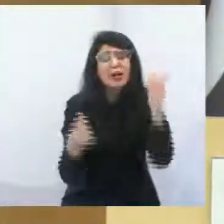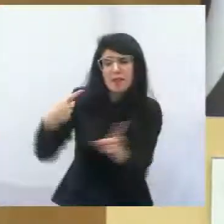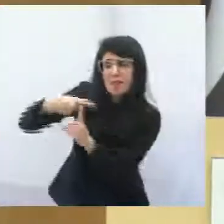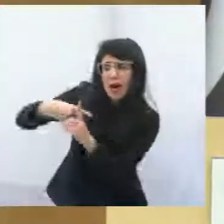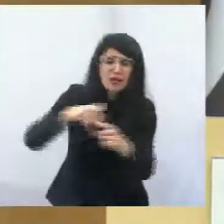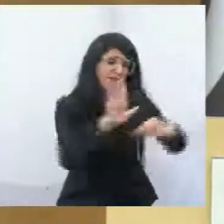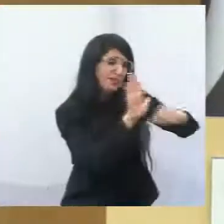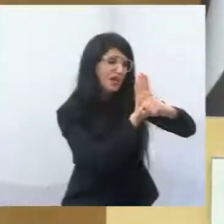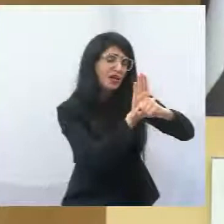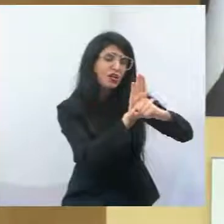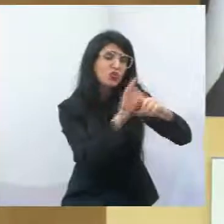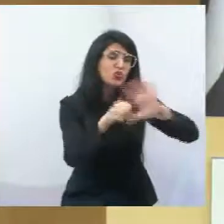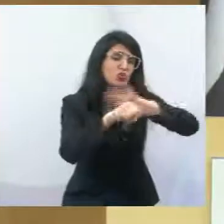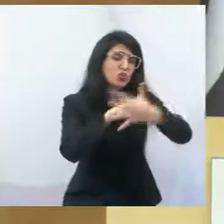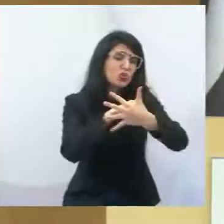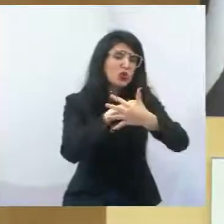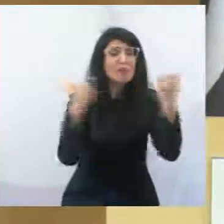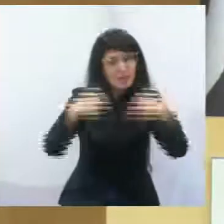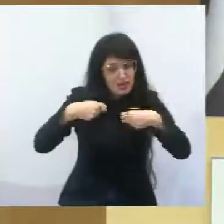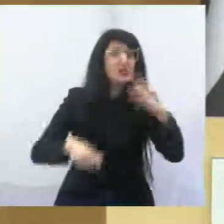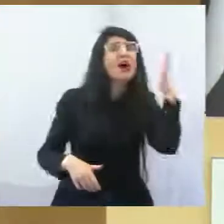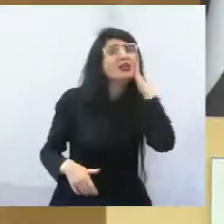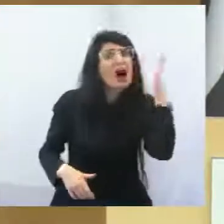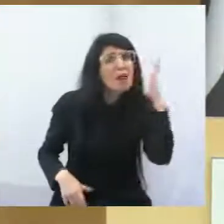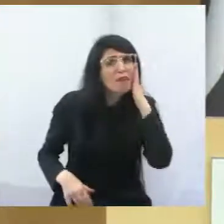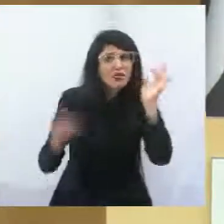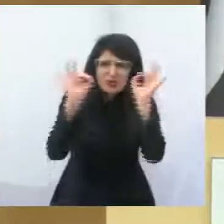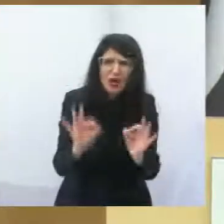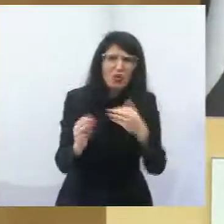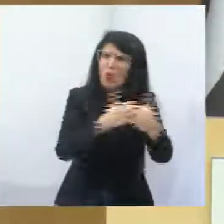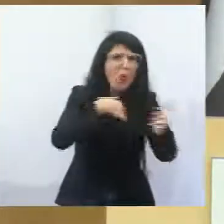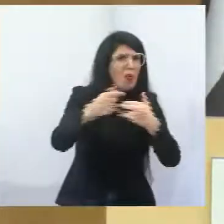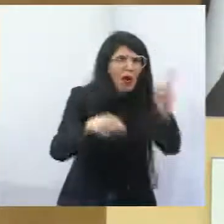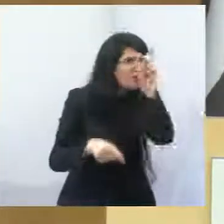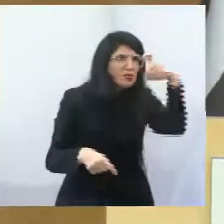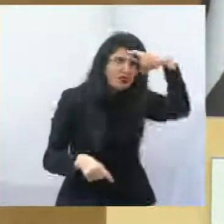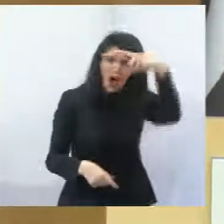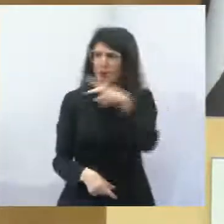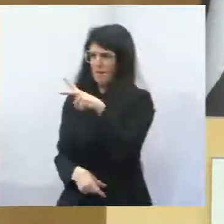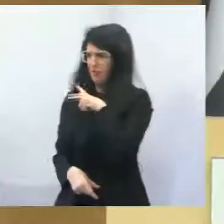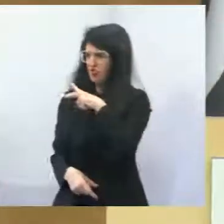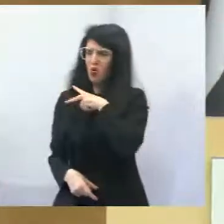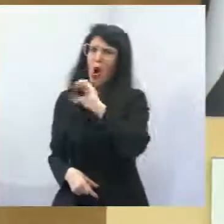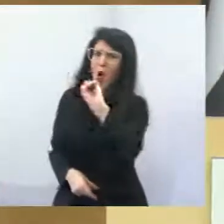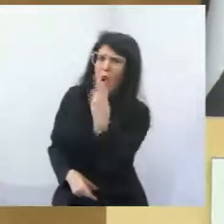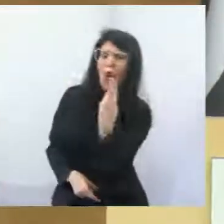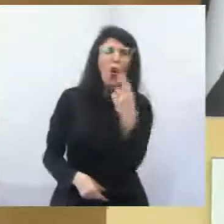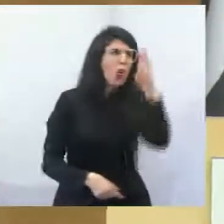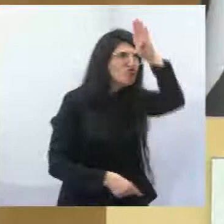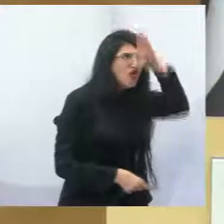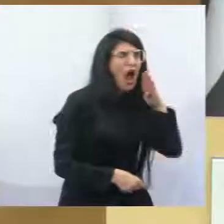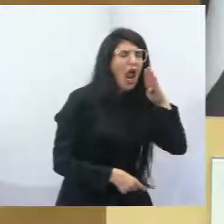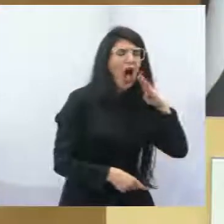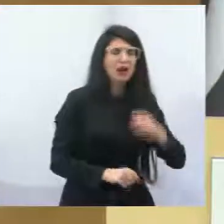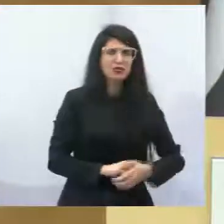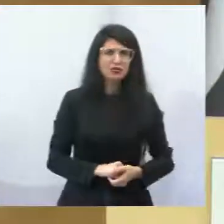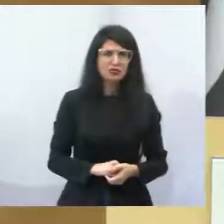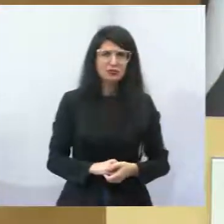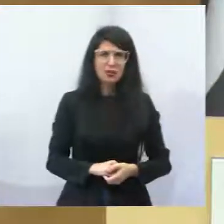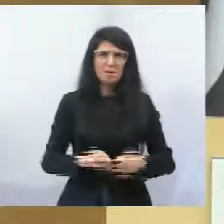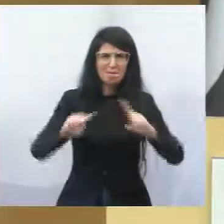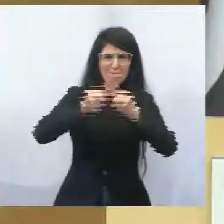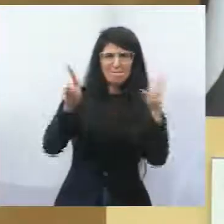tem mais chance de recuperação, as pessoas se dirigem ao hospital, seja público ou privado, e são orientadas a